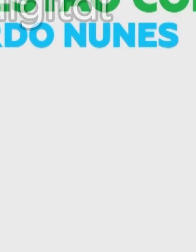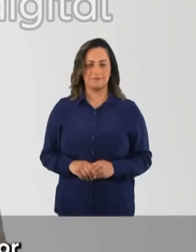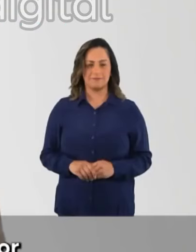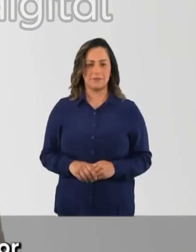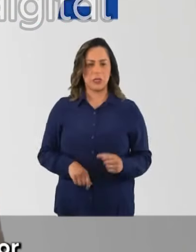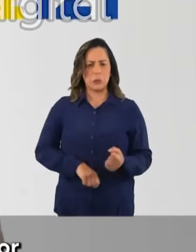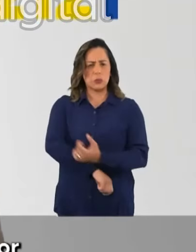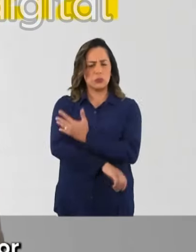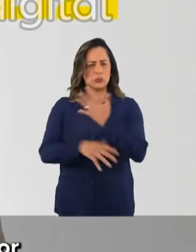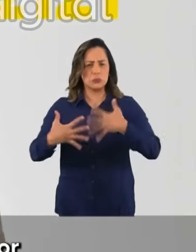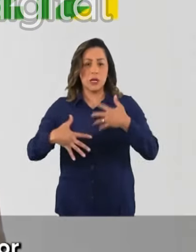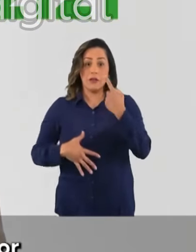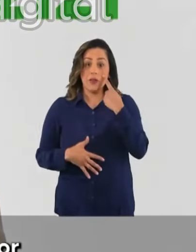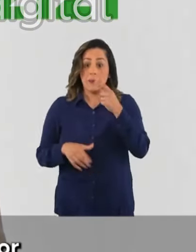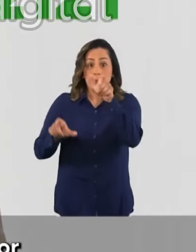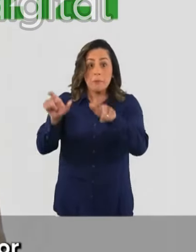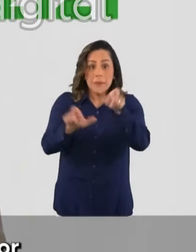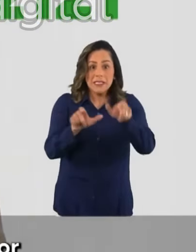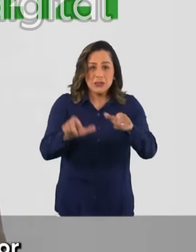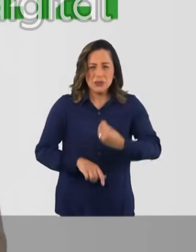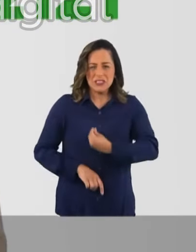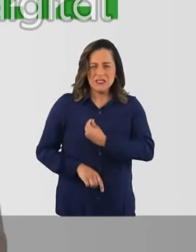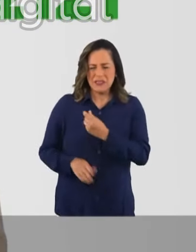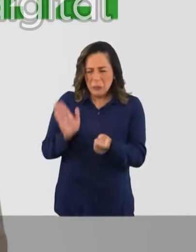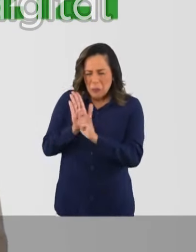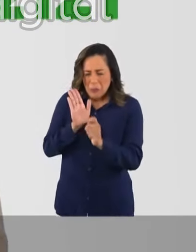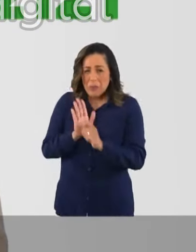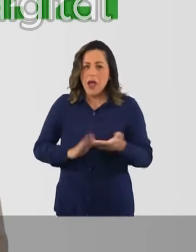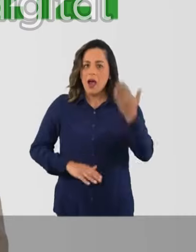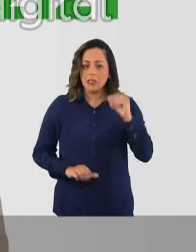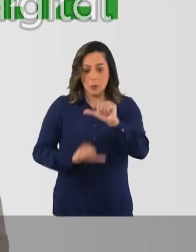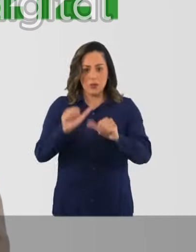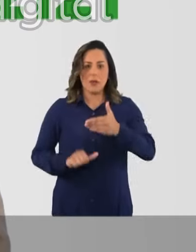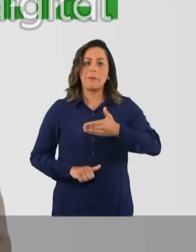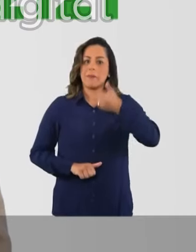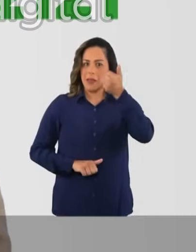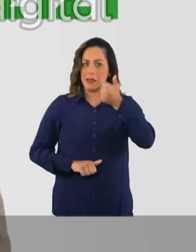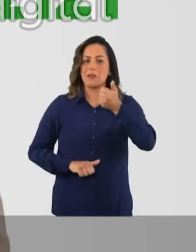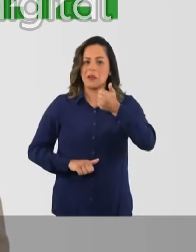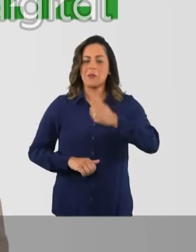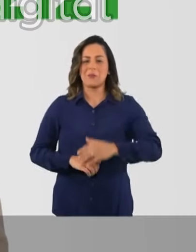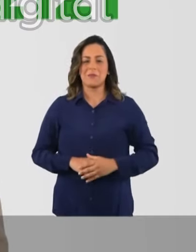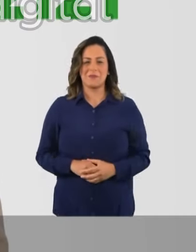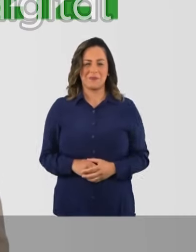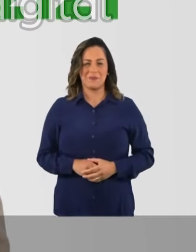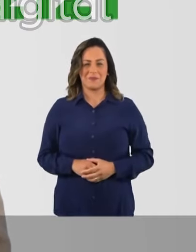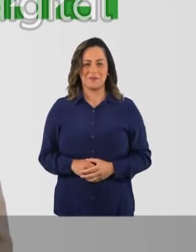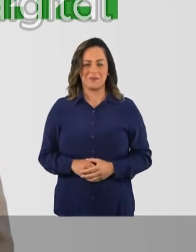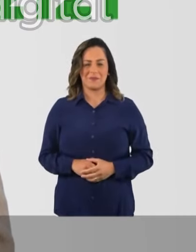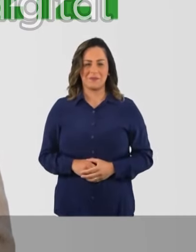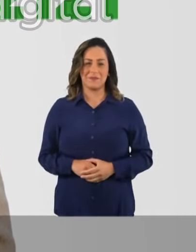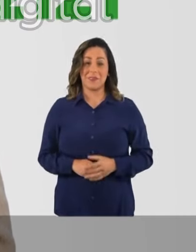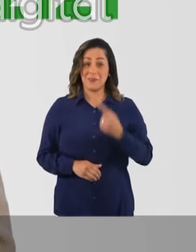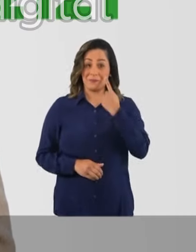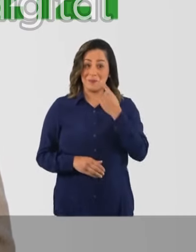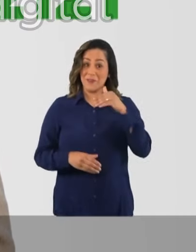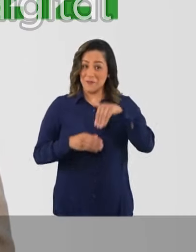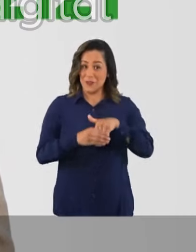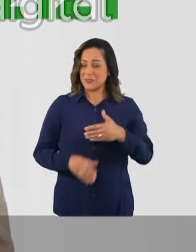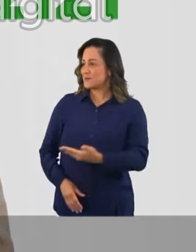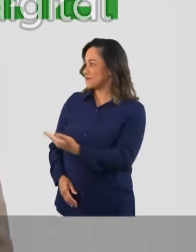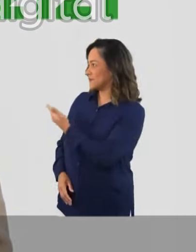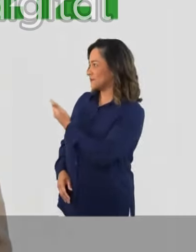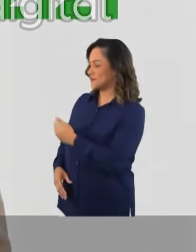É emocionante ver a mudança para melhor na vida das pessoas que se livram da dependência química. Eli Rangel,